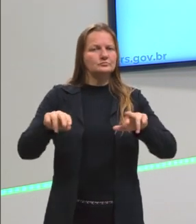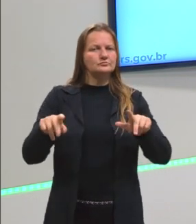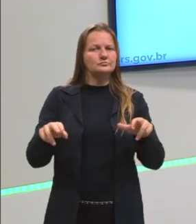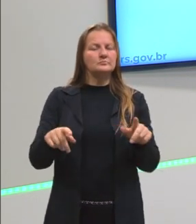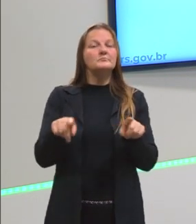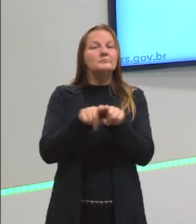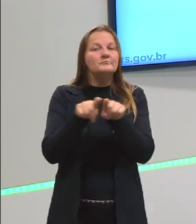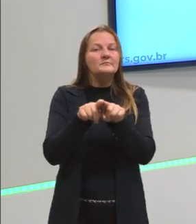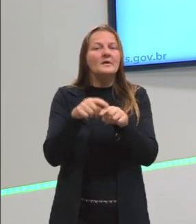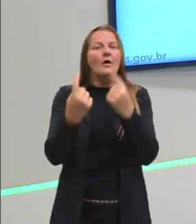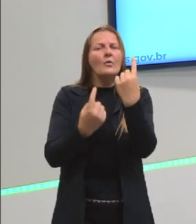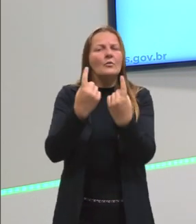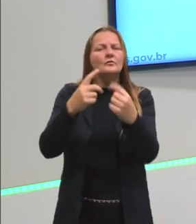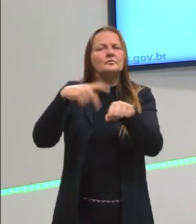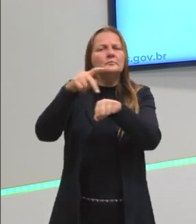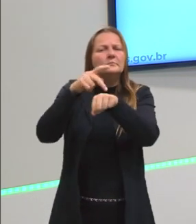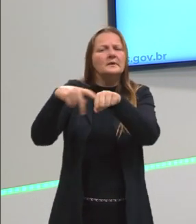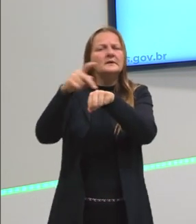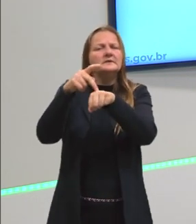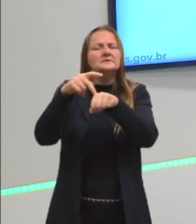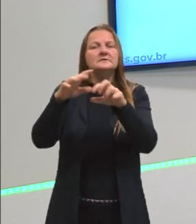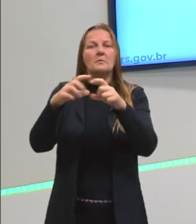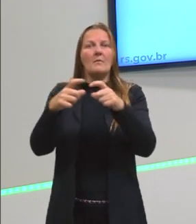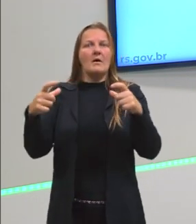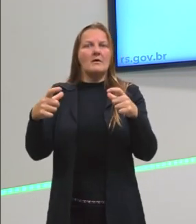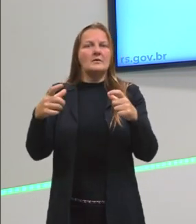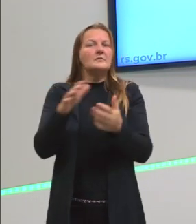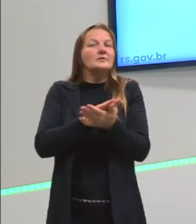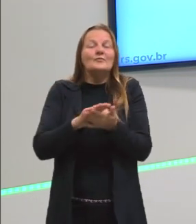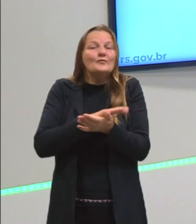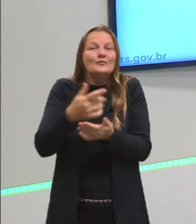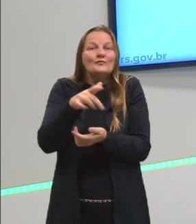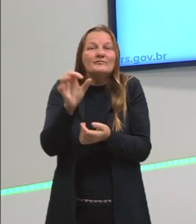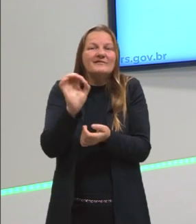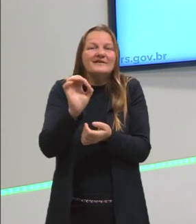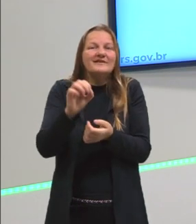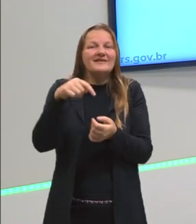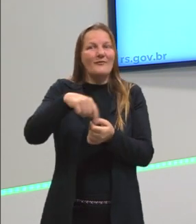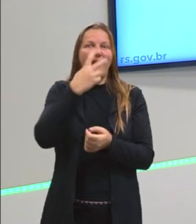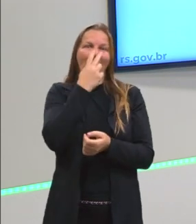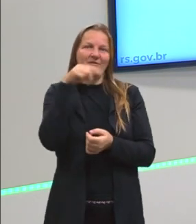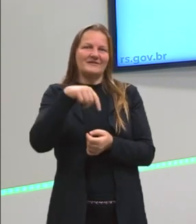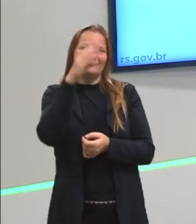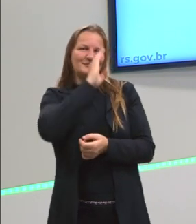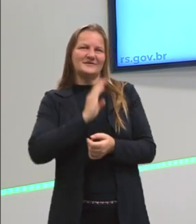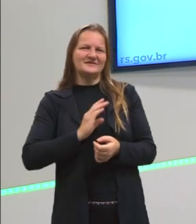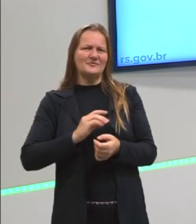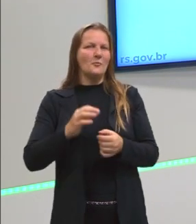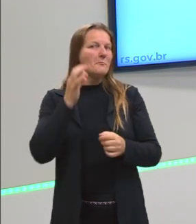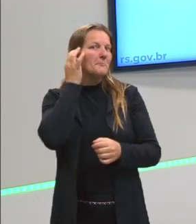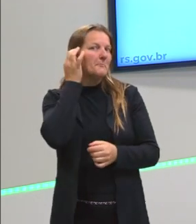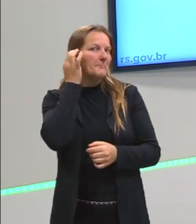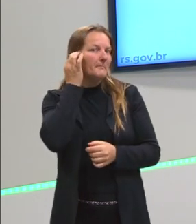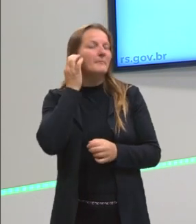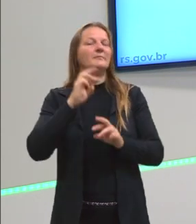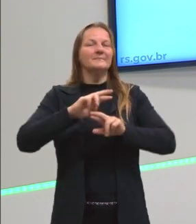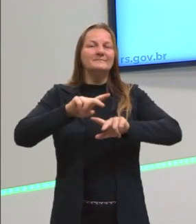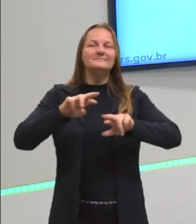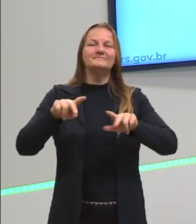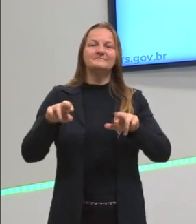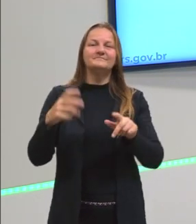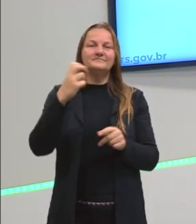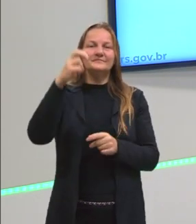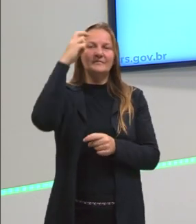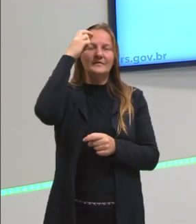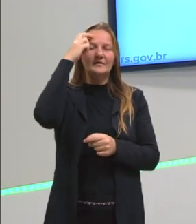mas também tem países no mundo que têm uma extensão enorme e não têm a diversidade que o Brasil tem. Aquilo também que nós já falamos, também o